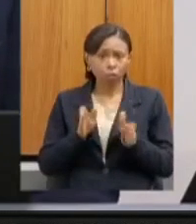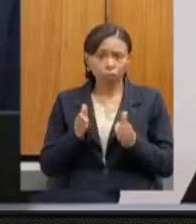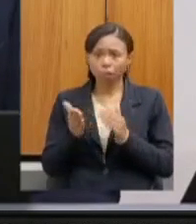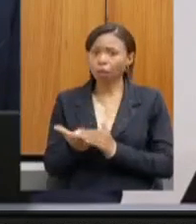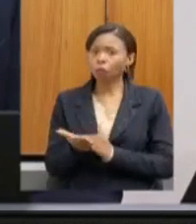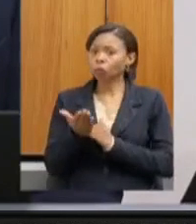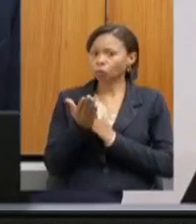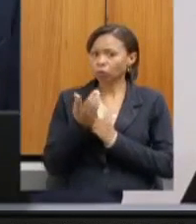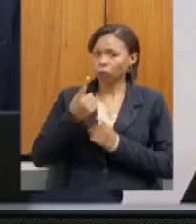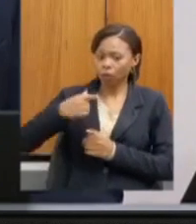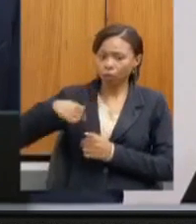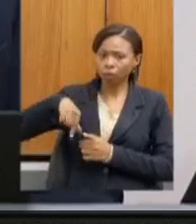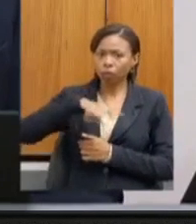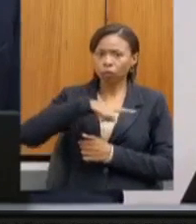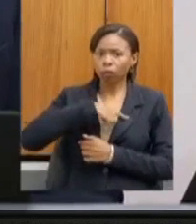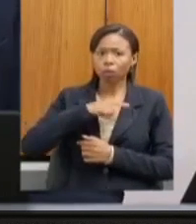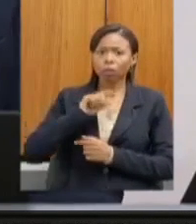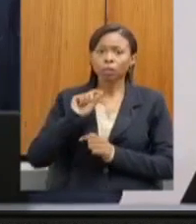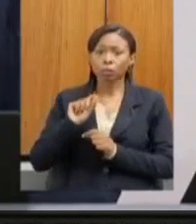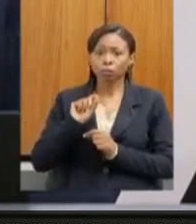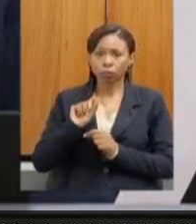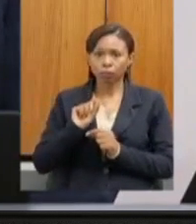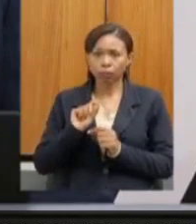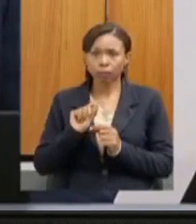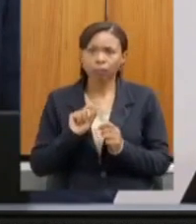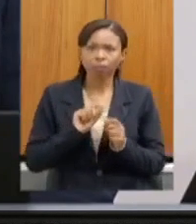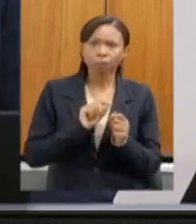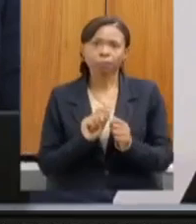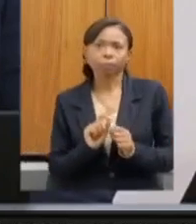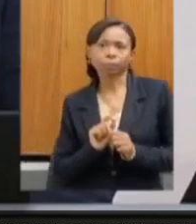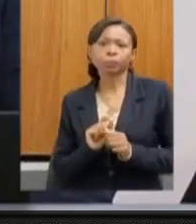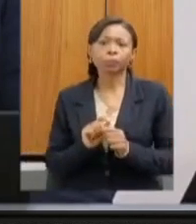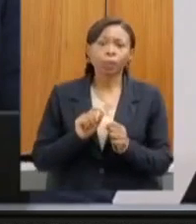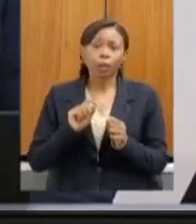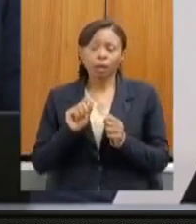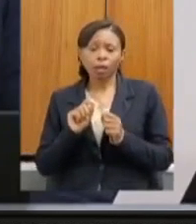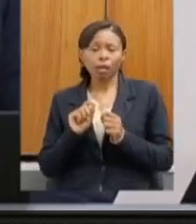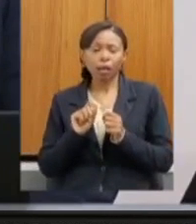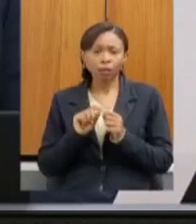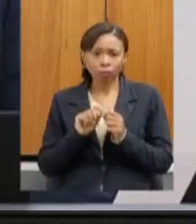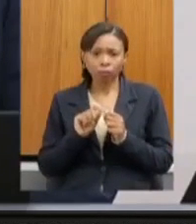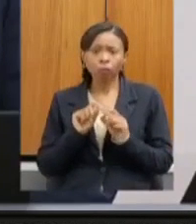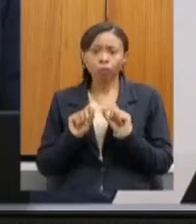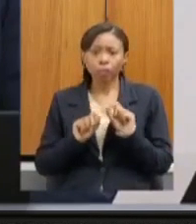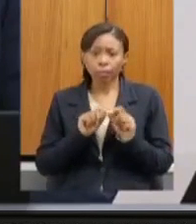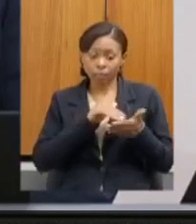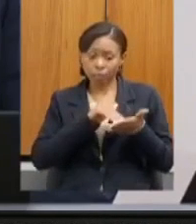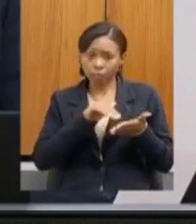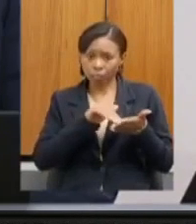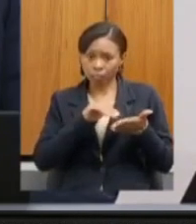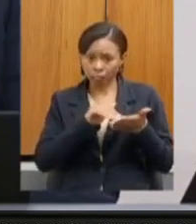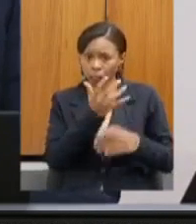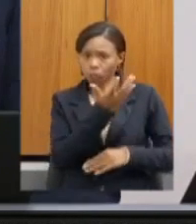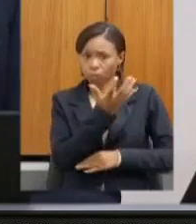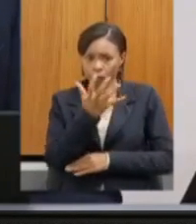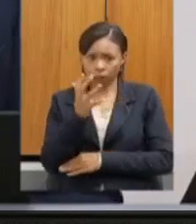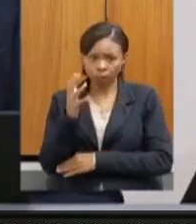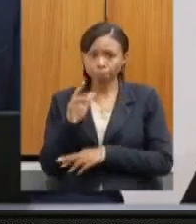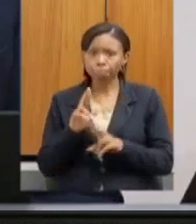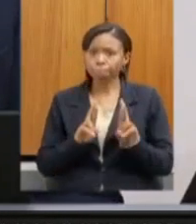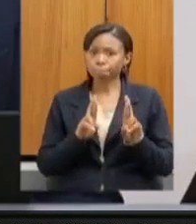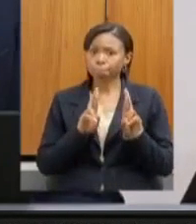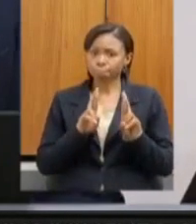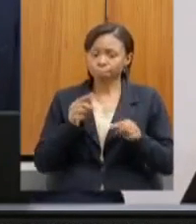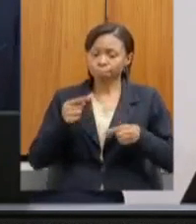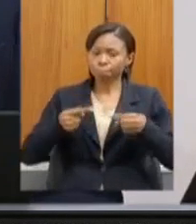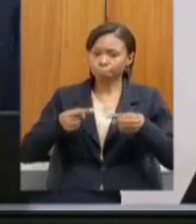nós a incluirmos aí, a colocarmos a Secretaria de Meio Ambiente como a secretaria responsável pela implementação das políticas